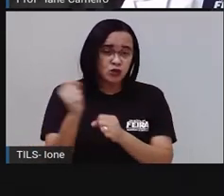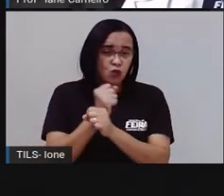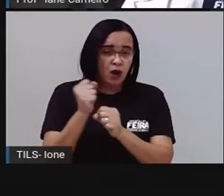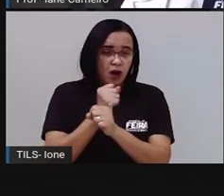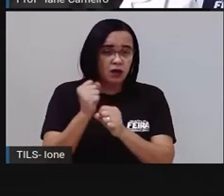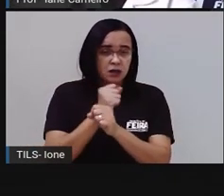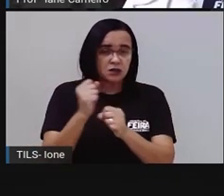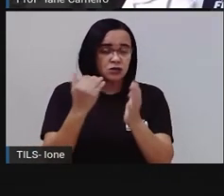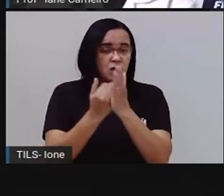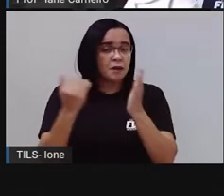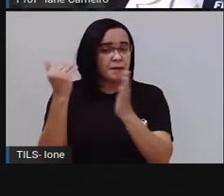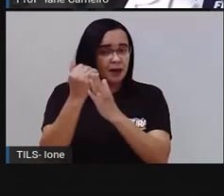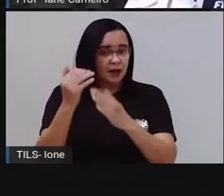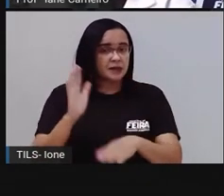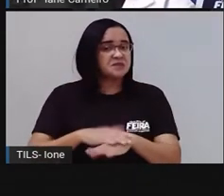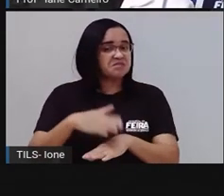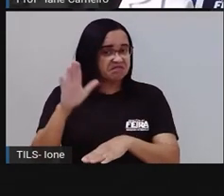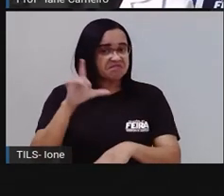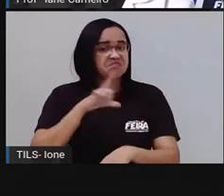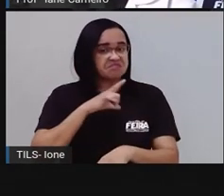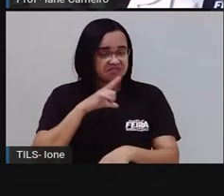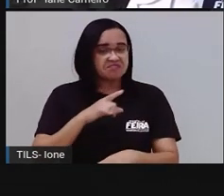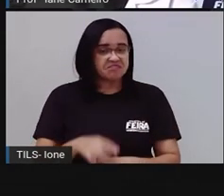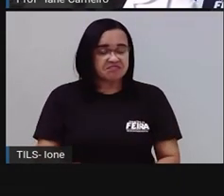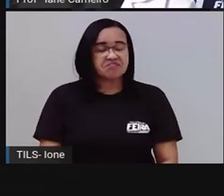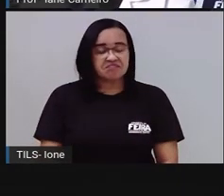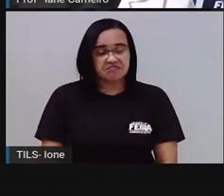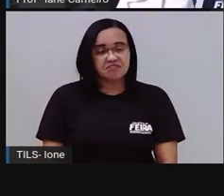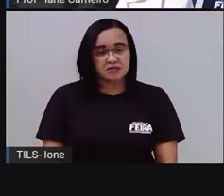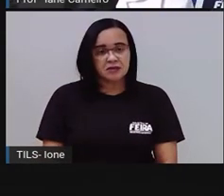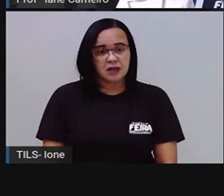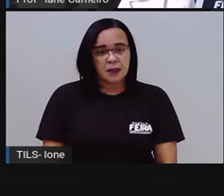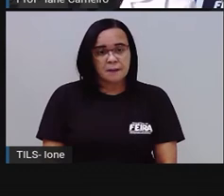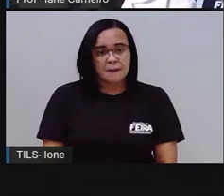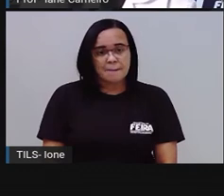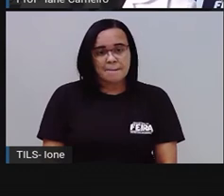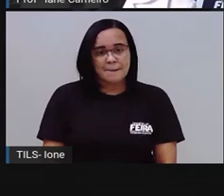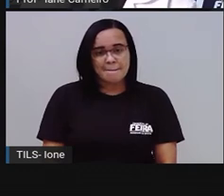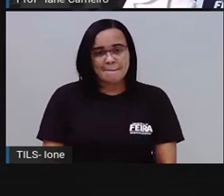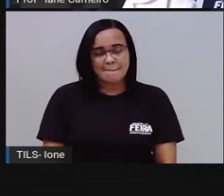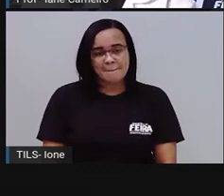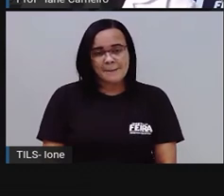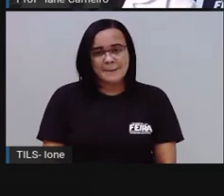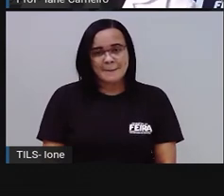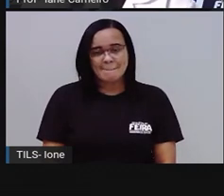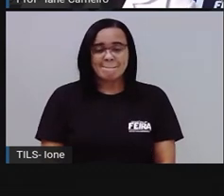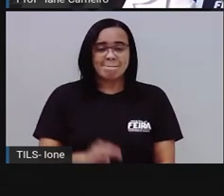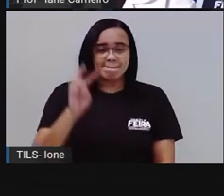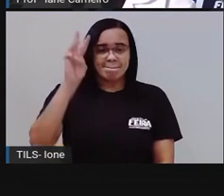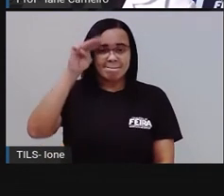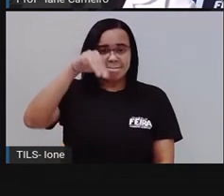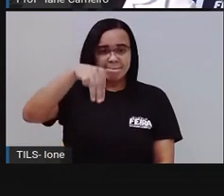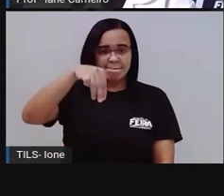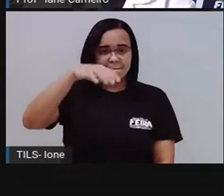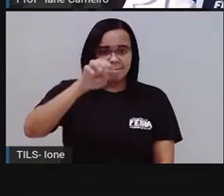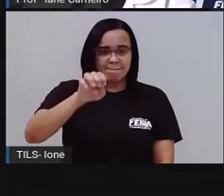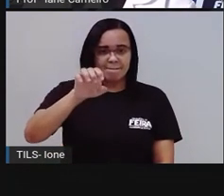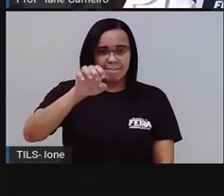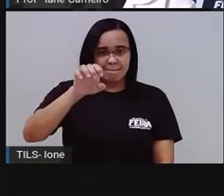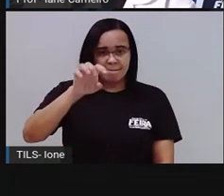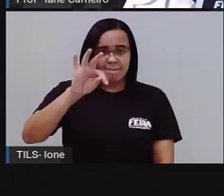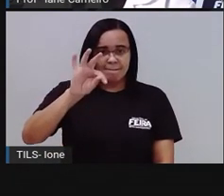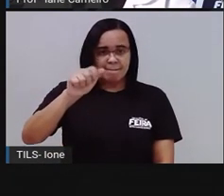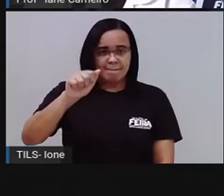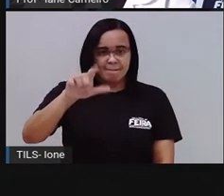mais. Leva oito anos a mais para se decompor, tá certo? O metal agora, ó, vamos ver aqui o